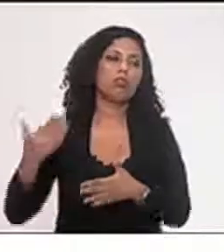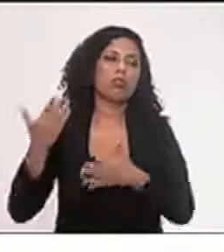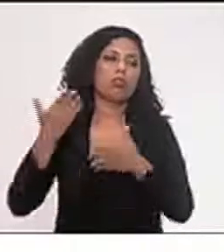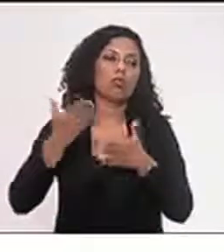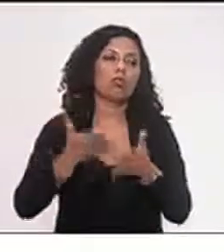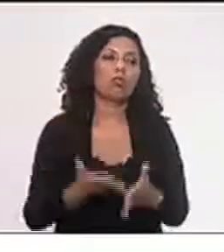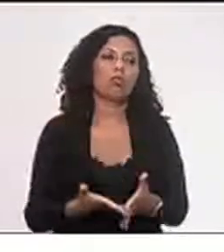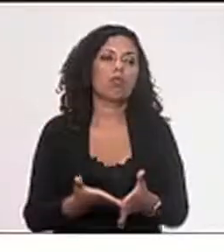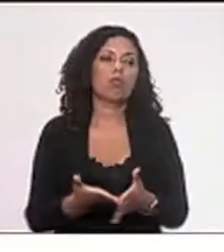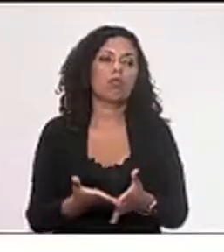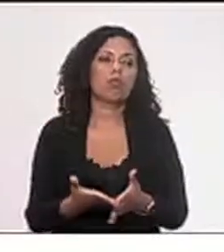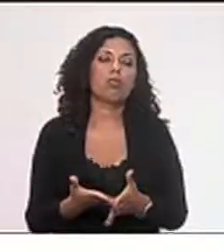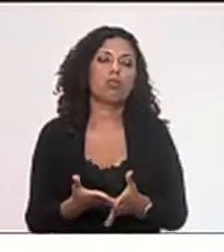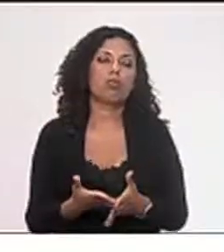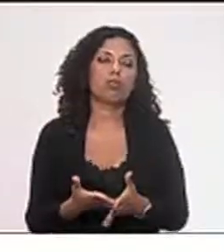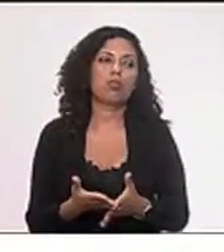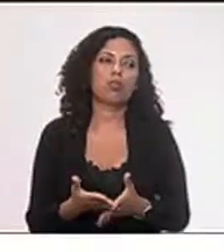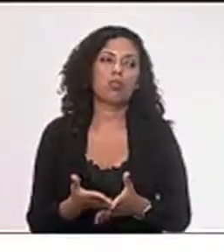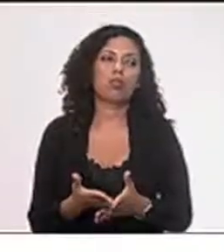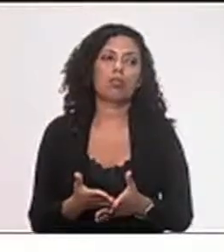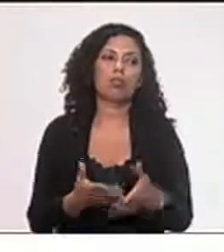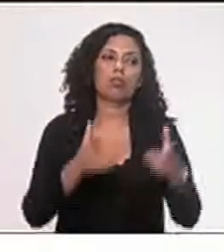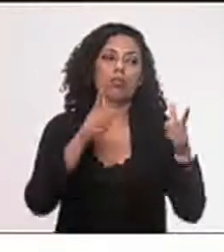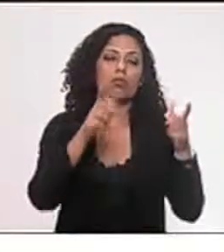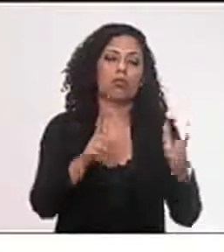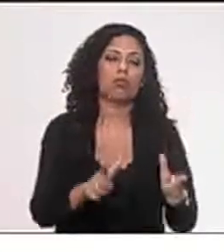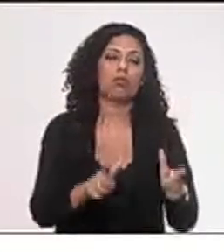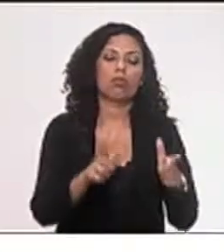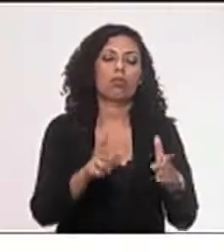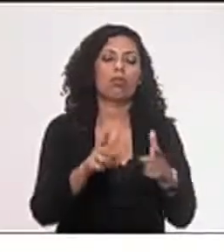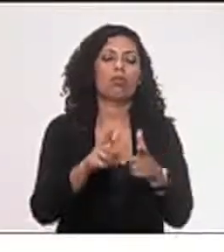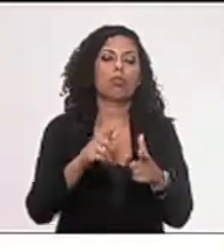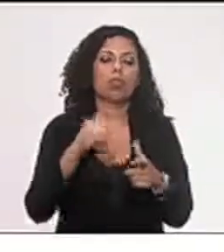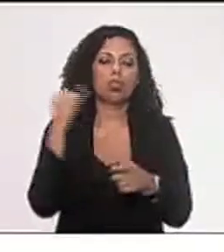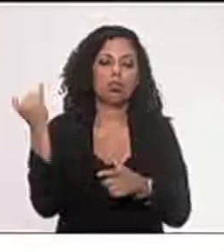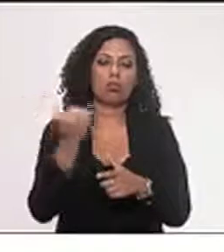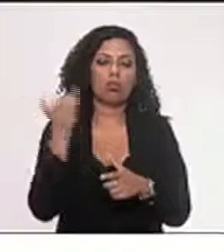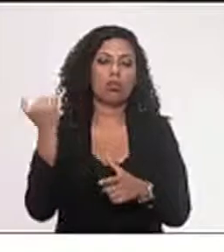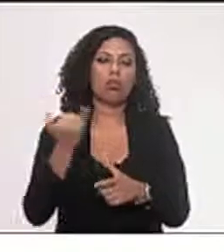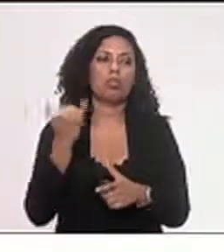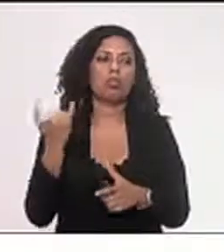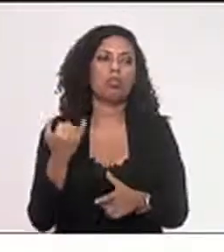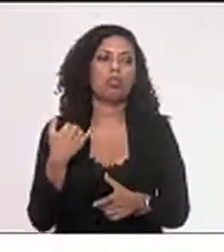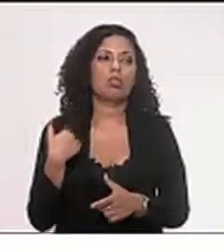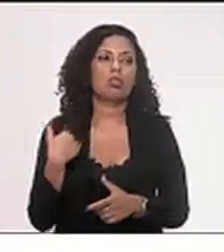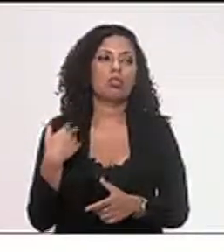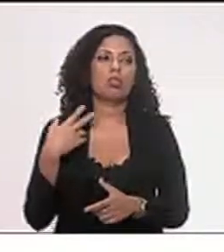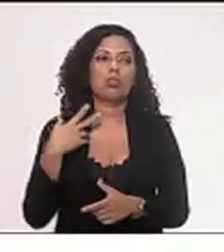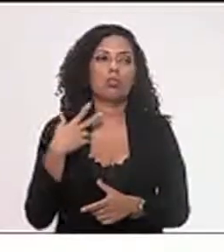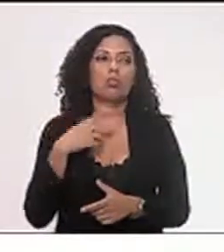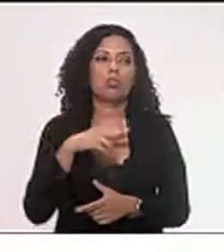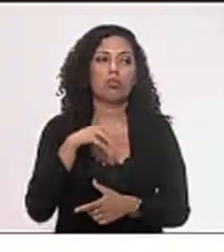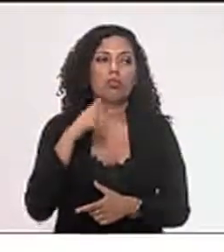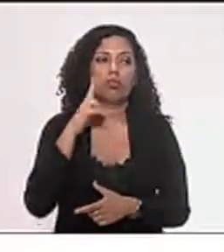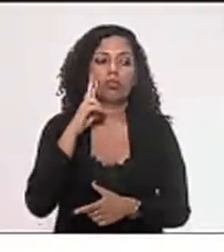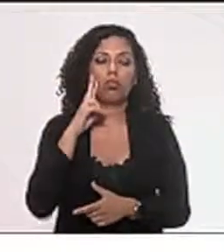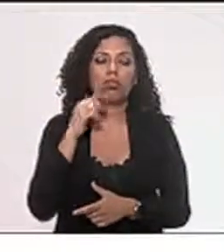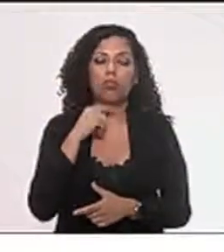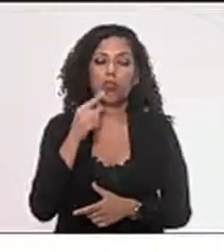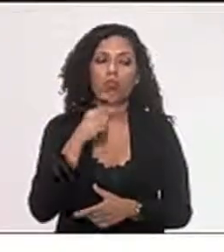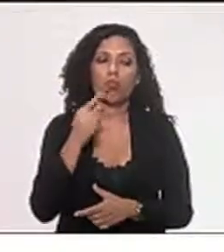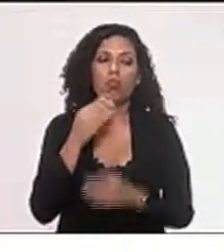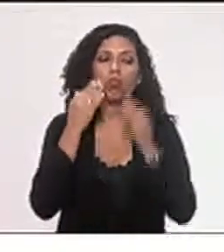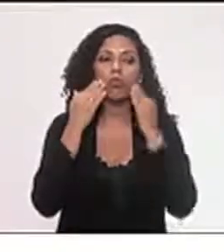algumas missões oficiais, deputado Pobel, e você não consegue, de alguma forma, se identificar.